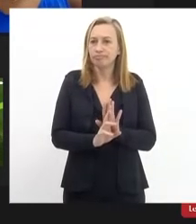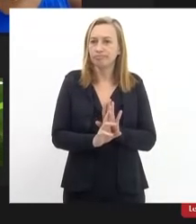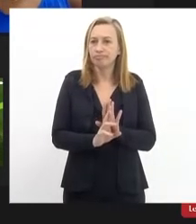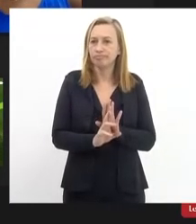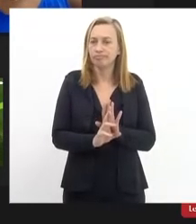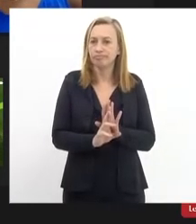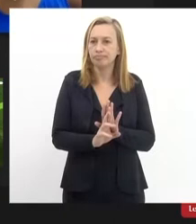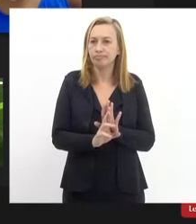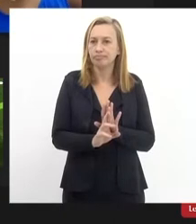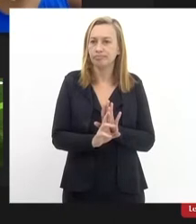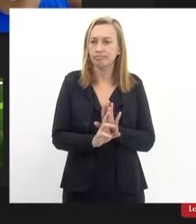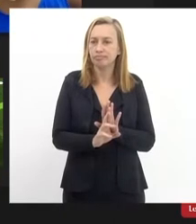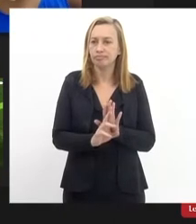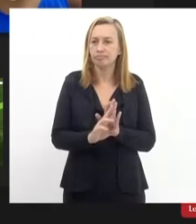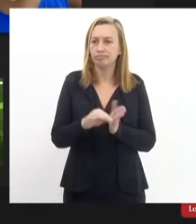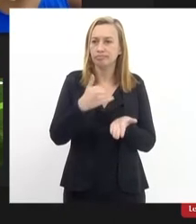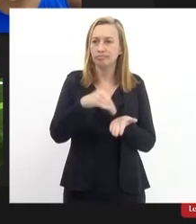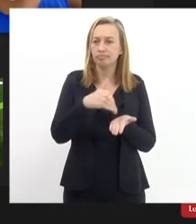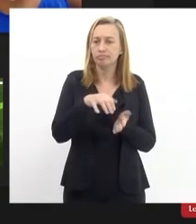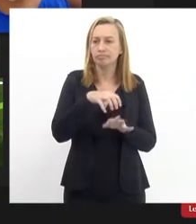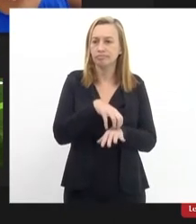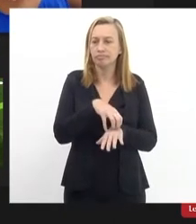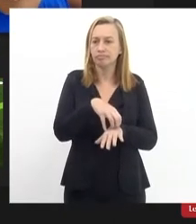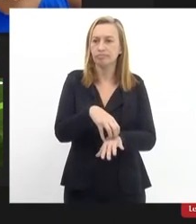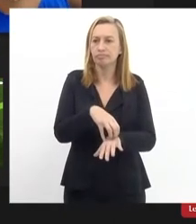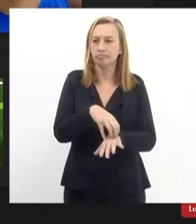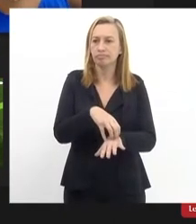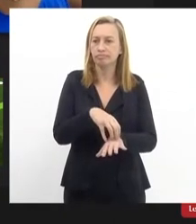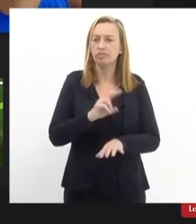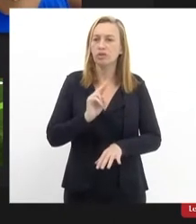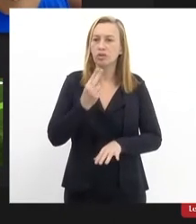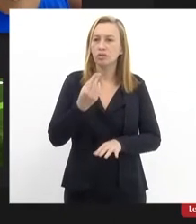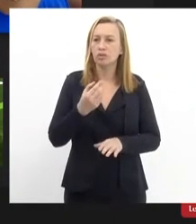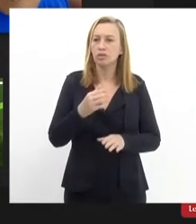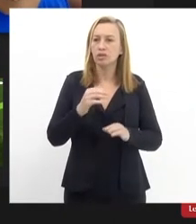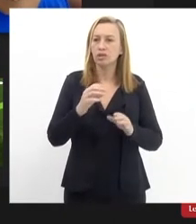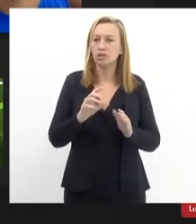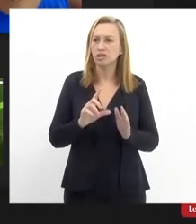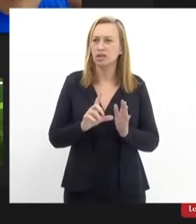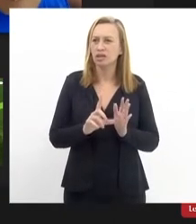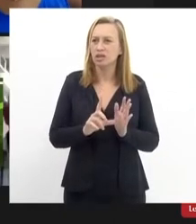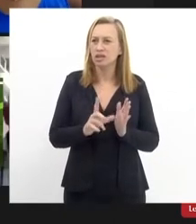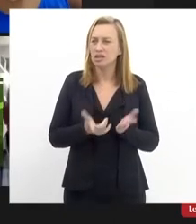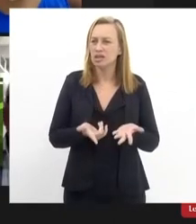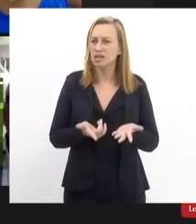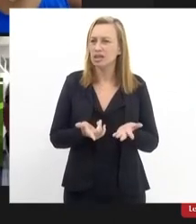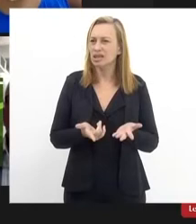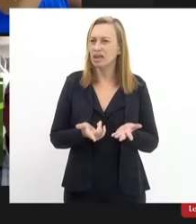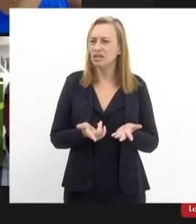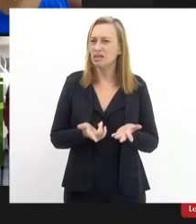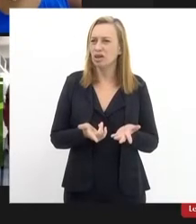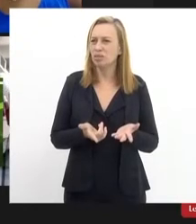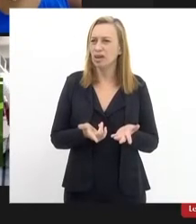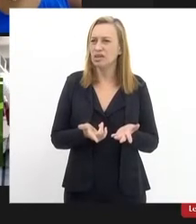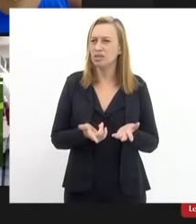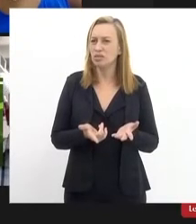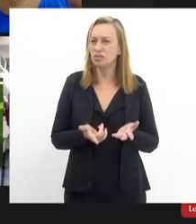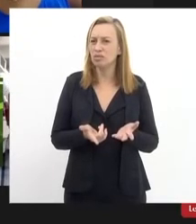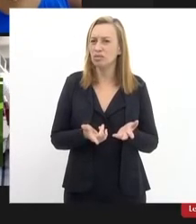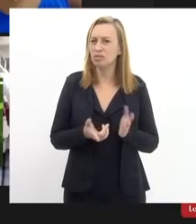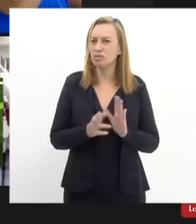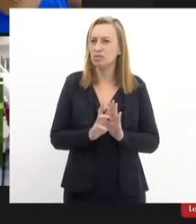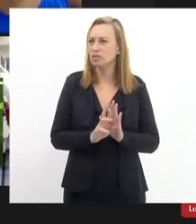da Secretaria de Transportes ou da Central está presente está está sim